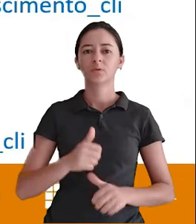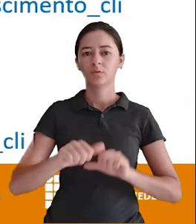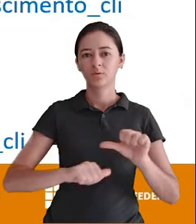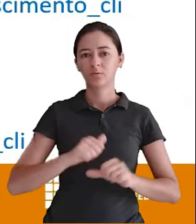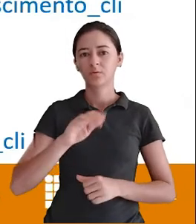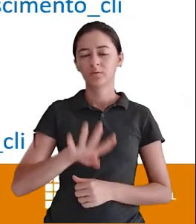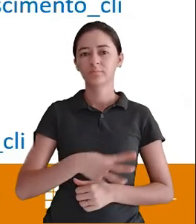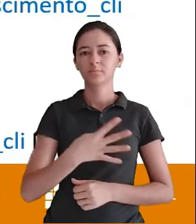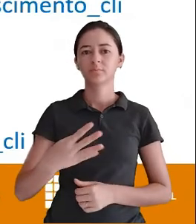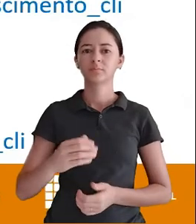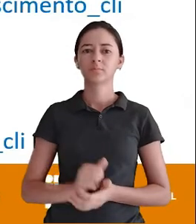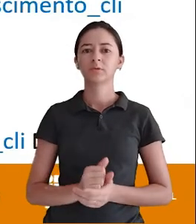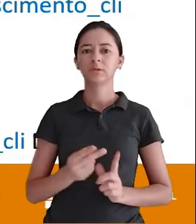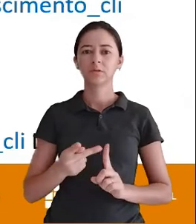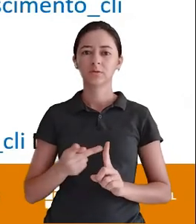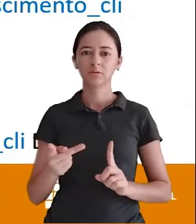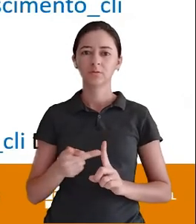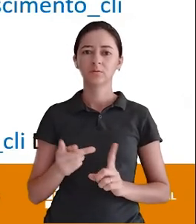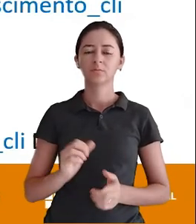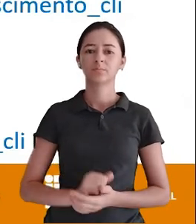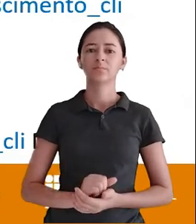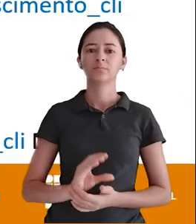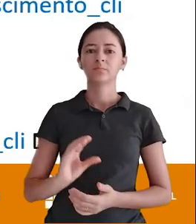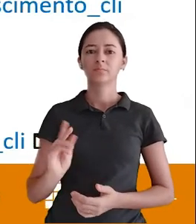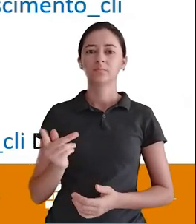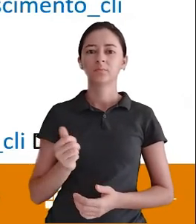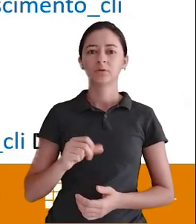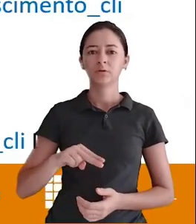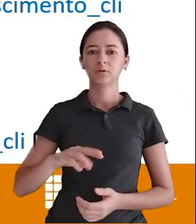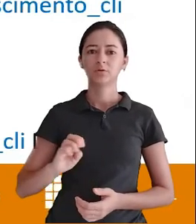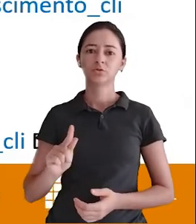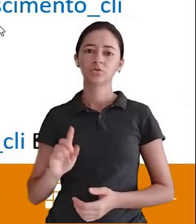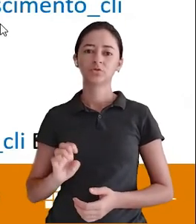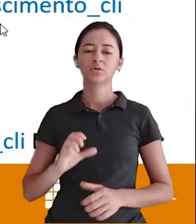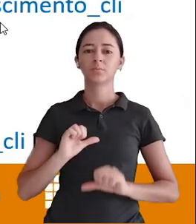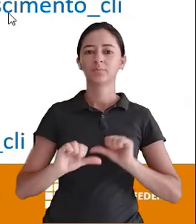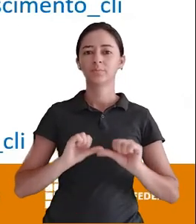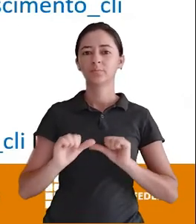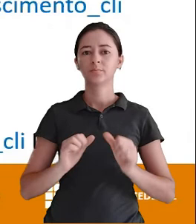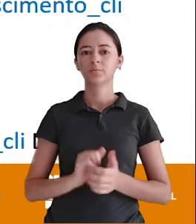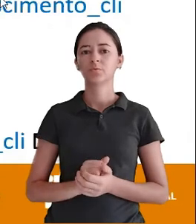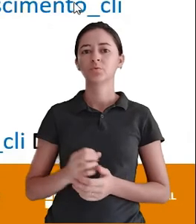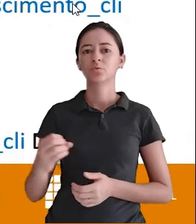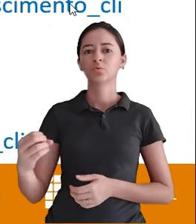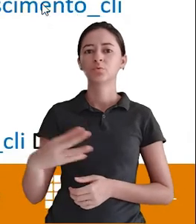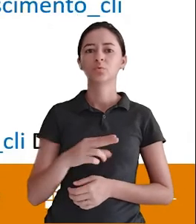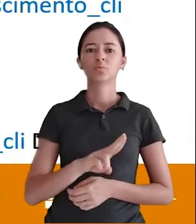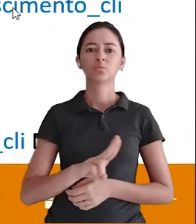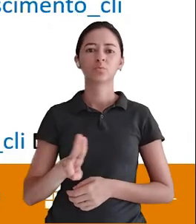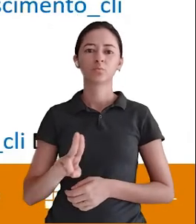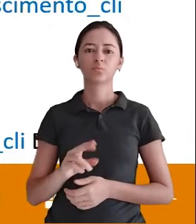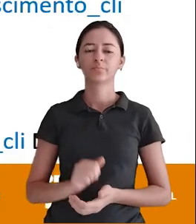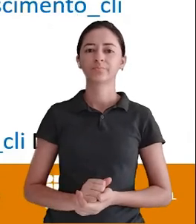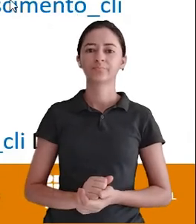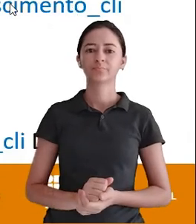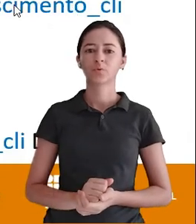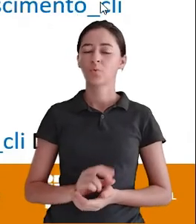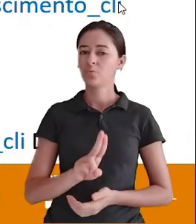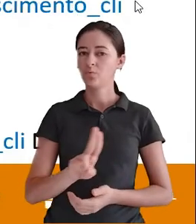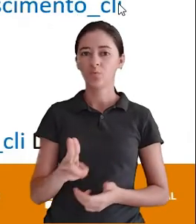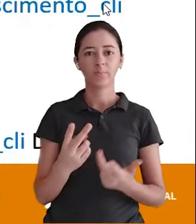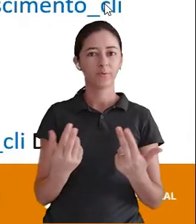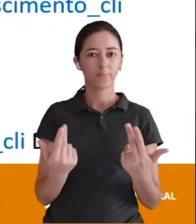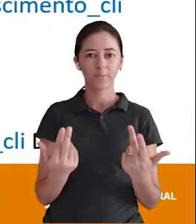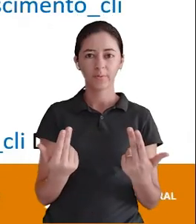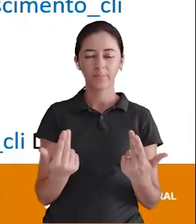Cliente Change Data de nascimento Underline.clie Qual é o novo nome O mesmo nome Não vai mudar o nome Data